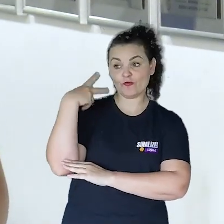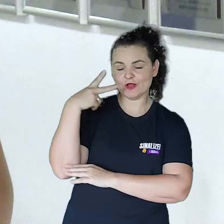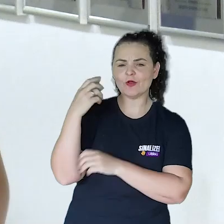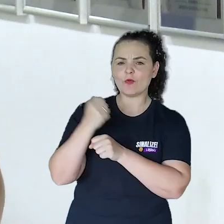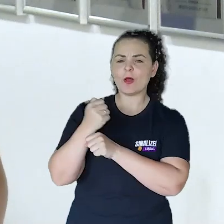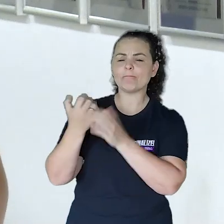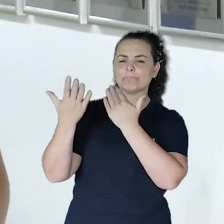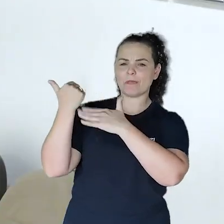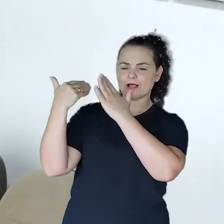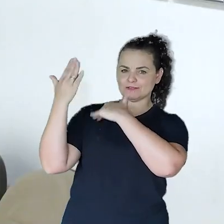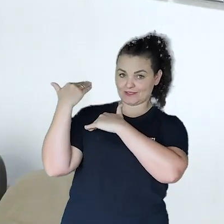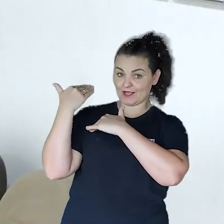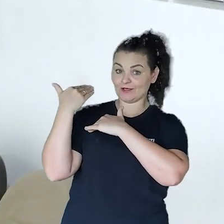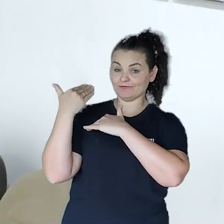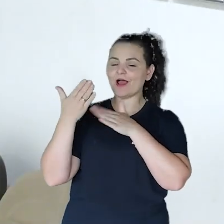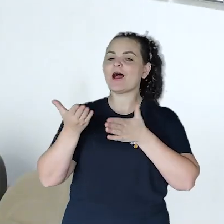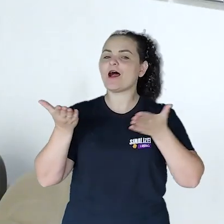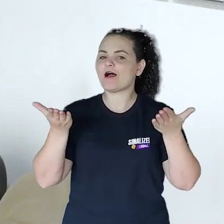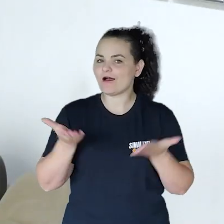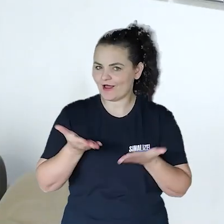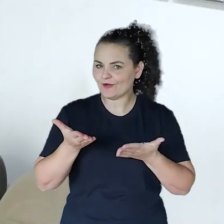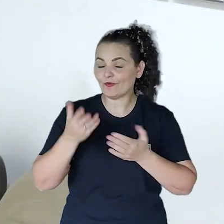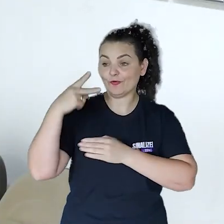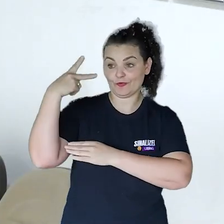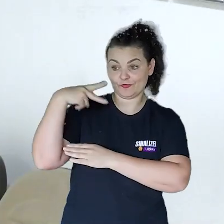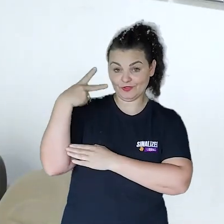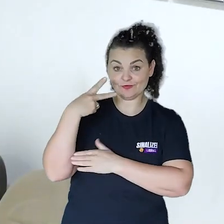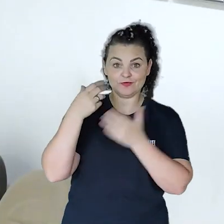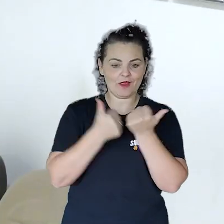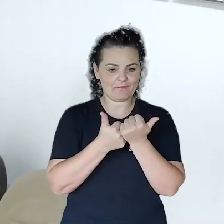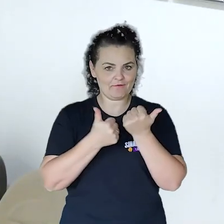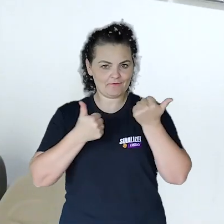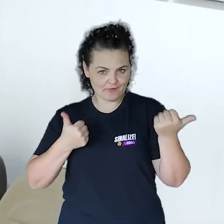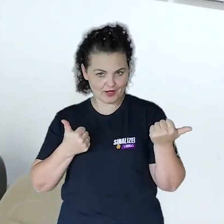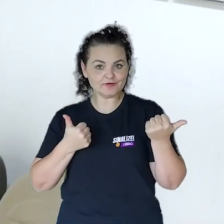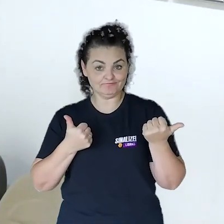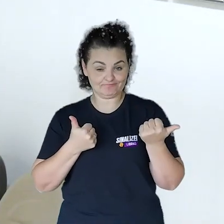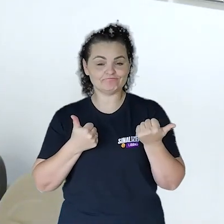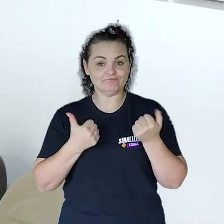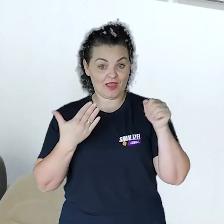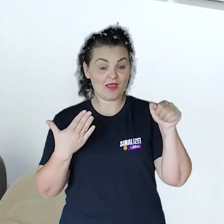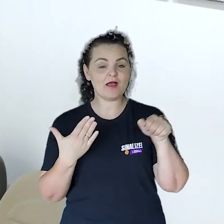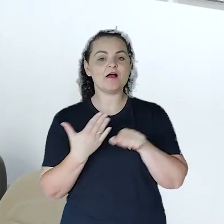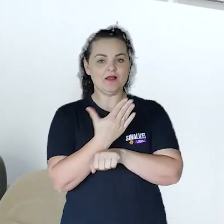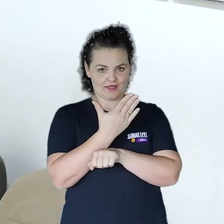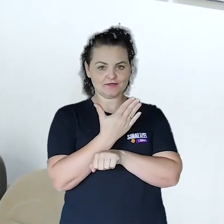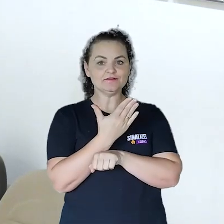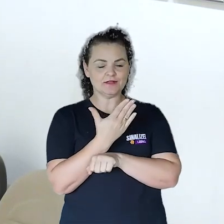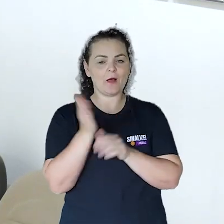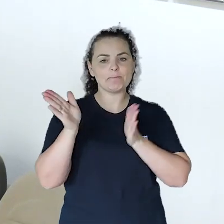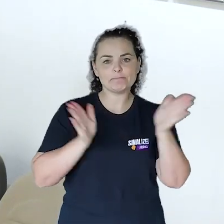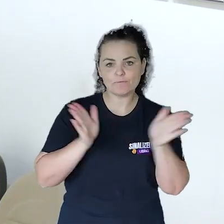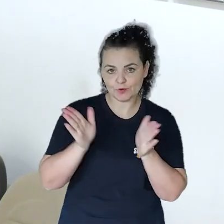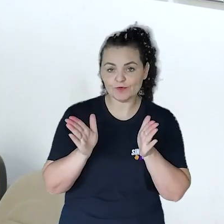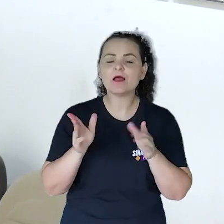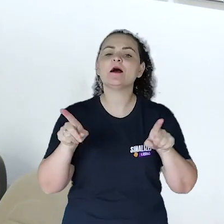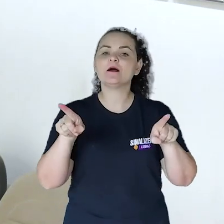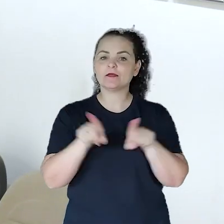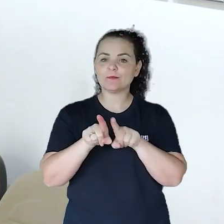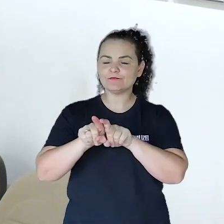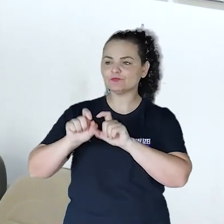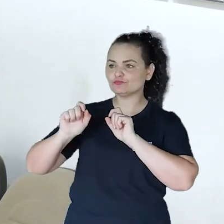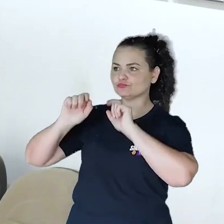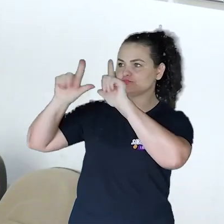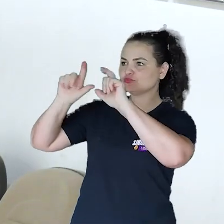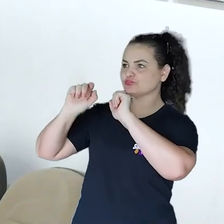vereadora no município. Com a alteração, agora as vereadoras suplentes que assumirem o cargo temporariamente também terão